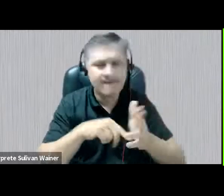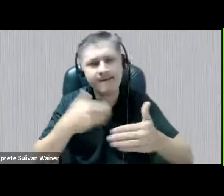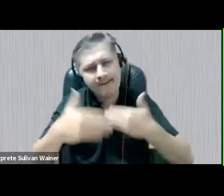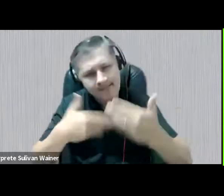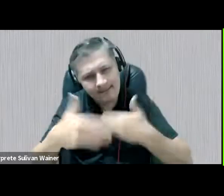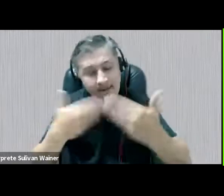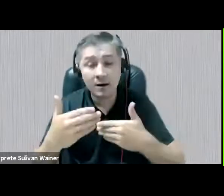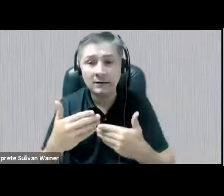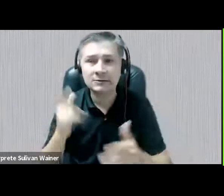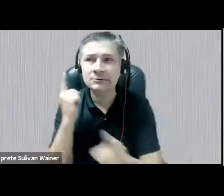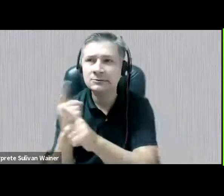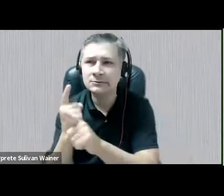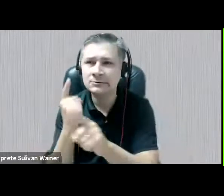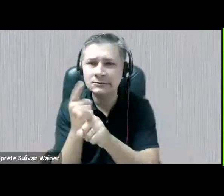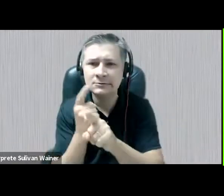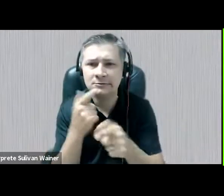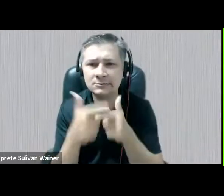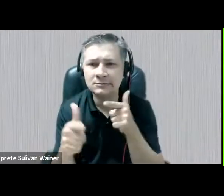os problemas,